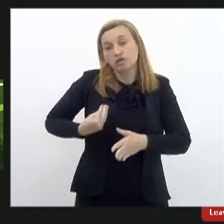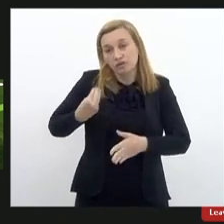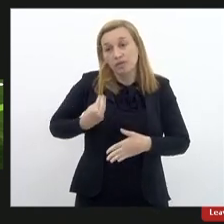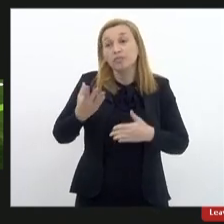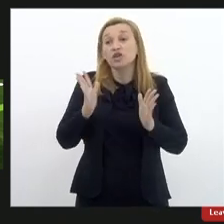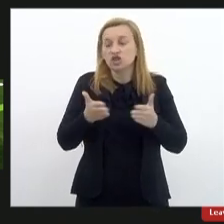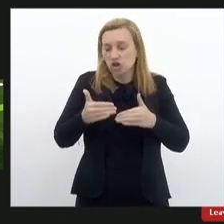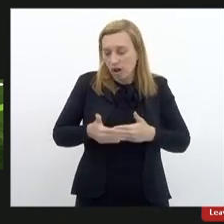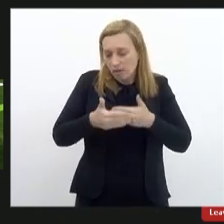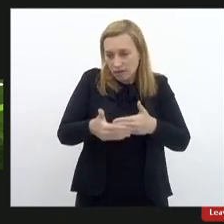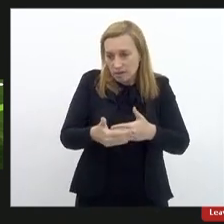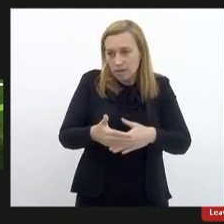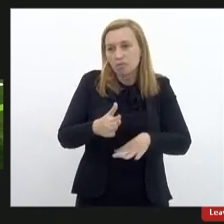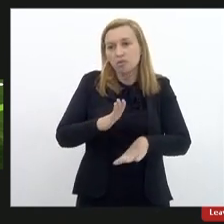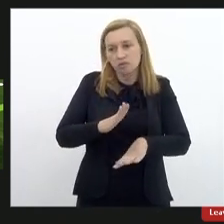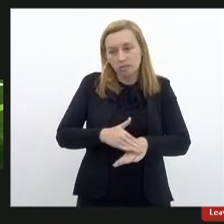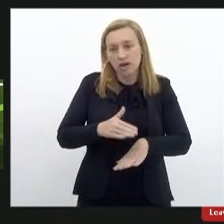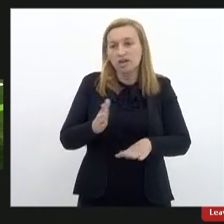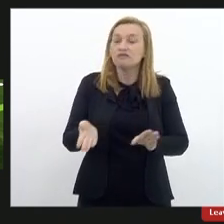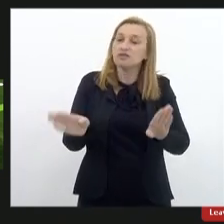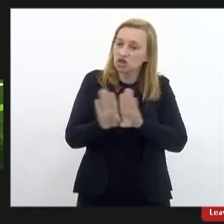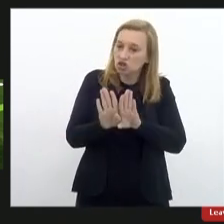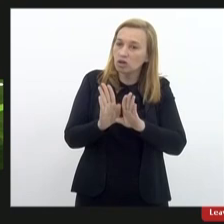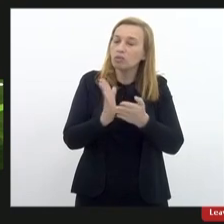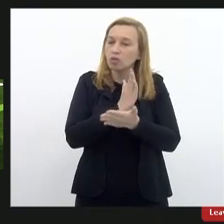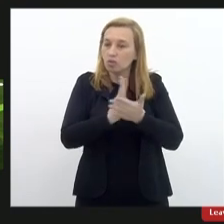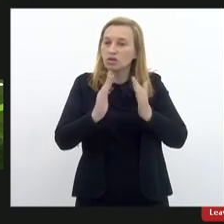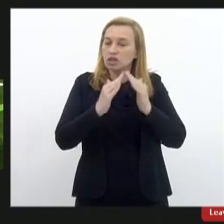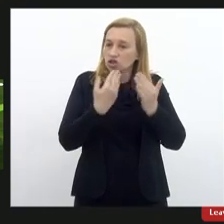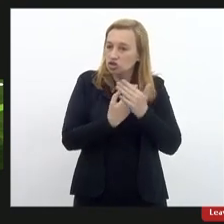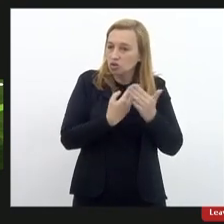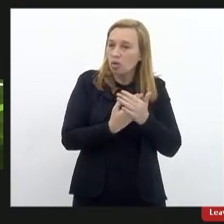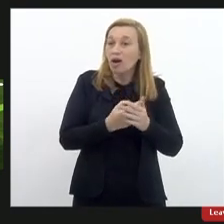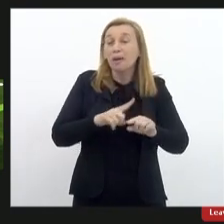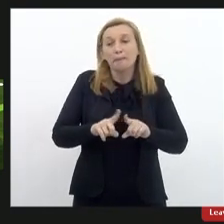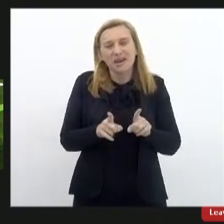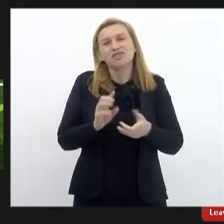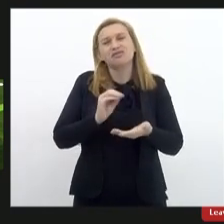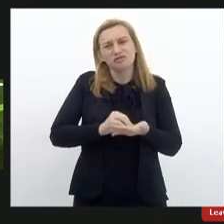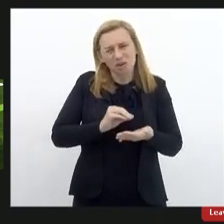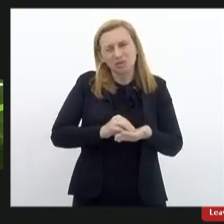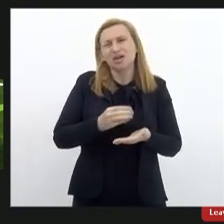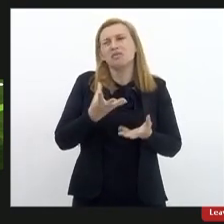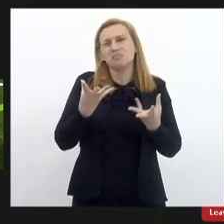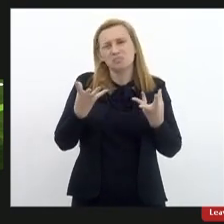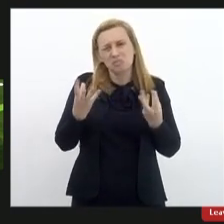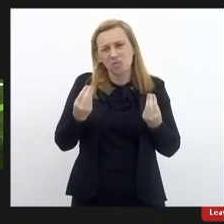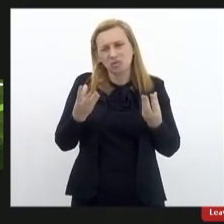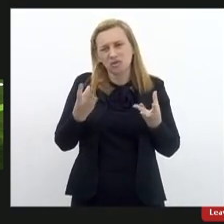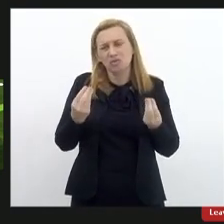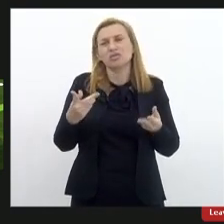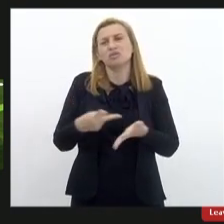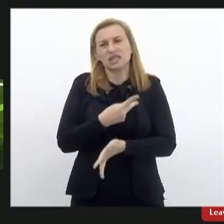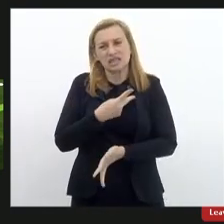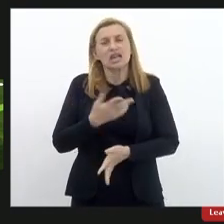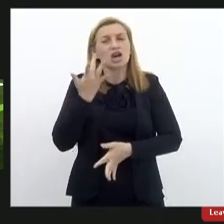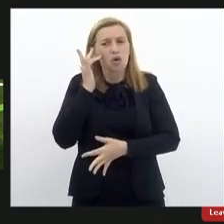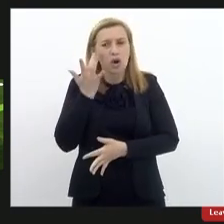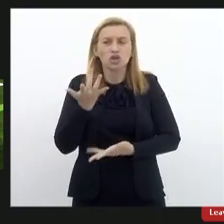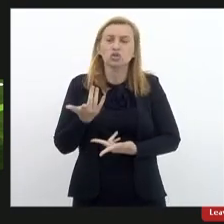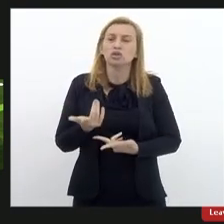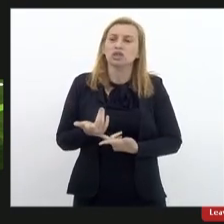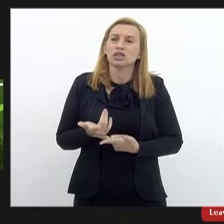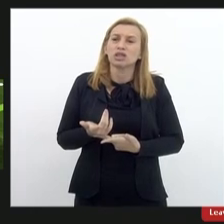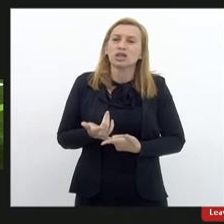Já avançamos muito, fechamos escolas, mas ainda falta muita coisa. Eu acho que